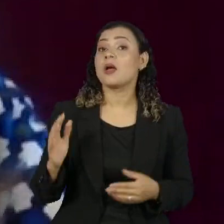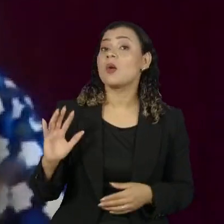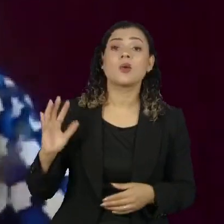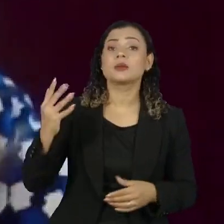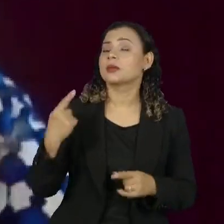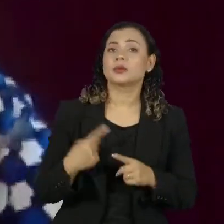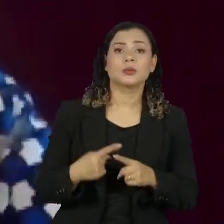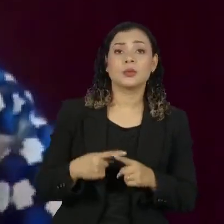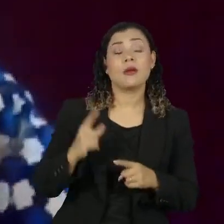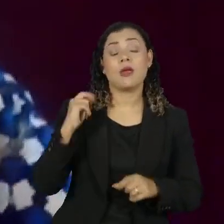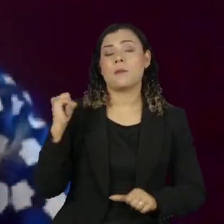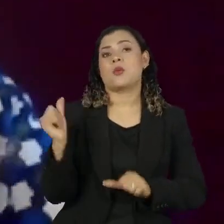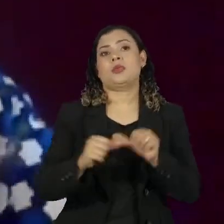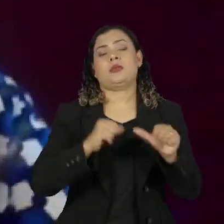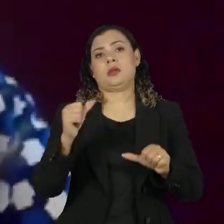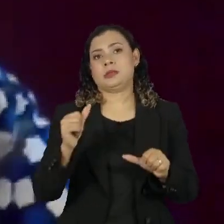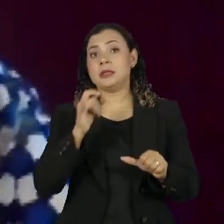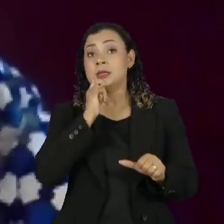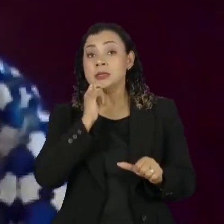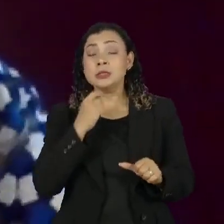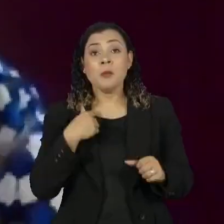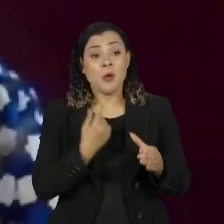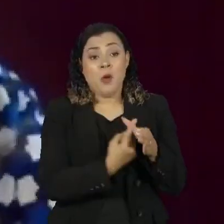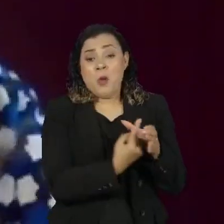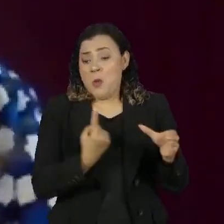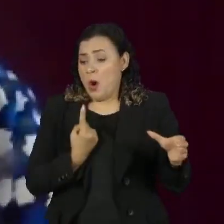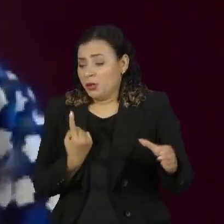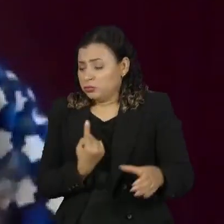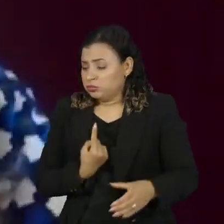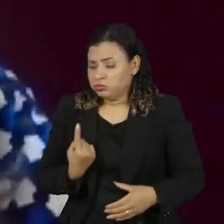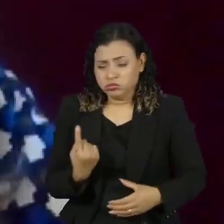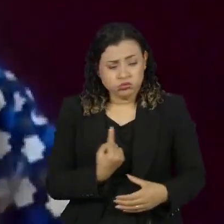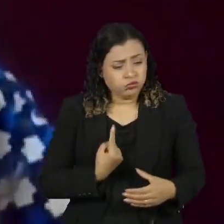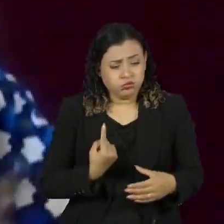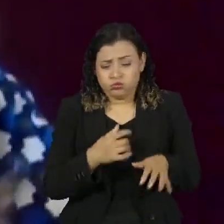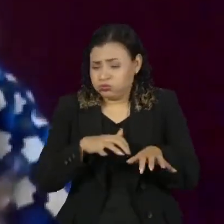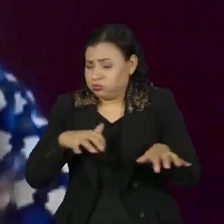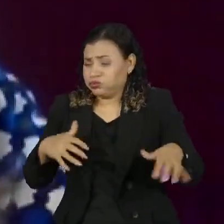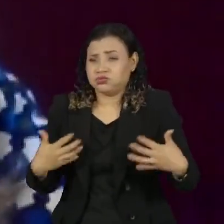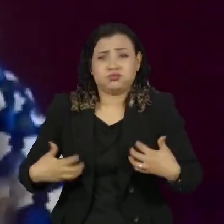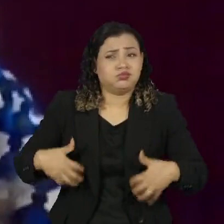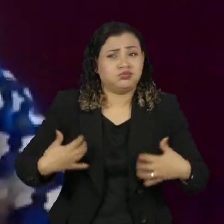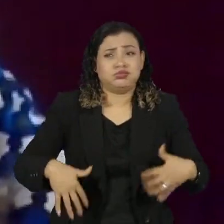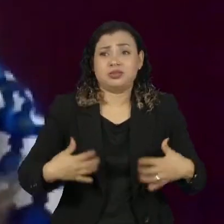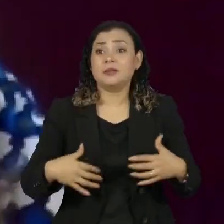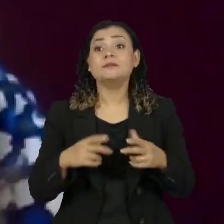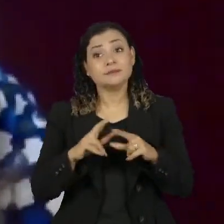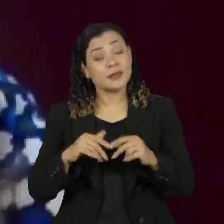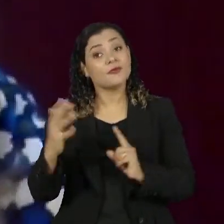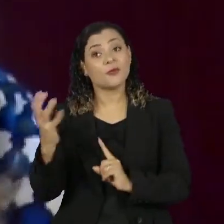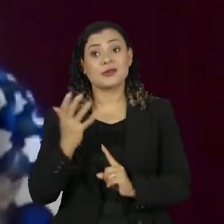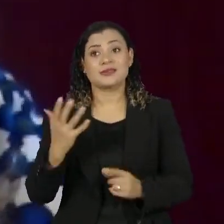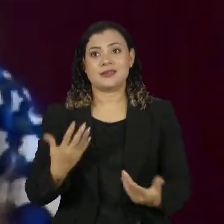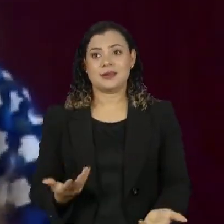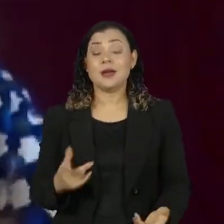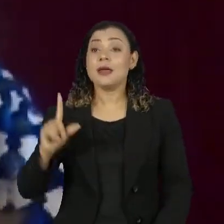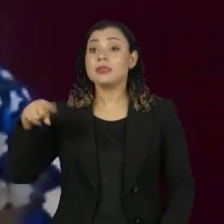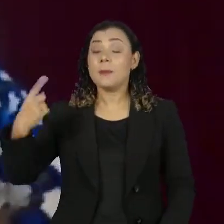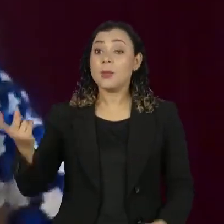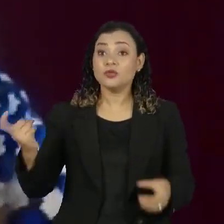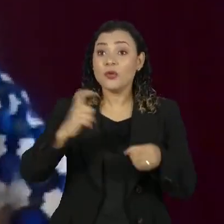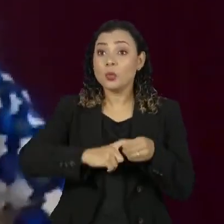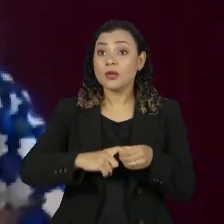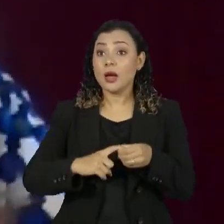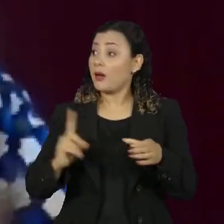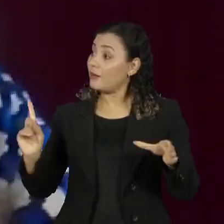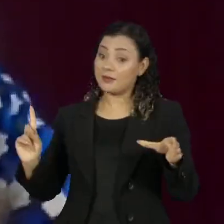é uma mudança muito grande você estar isolado só no seu ambiente familiar, com as pessoas que são mais próximas e de repente estar de